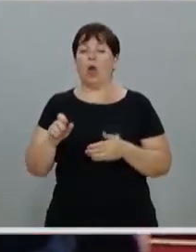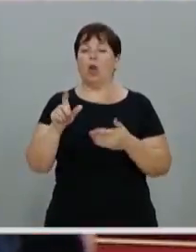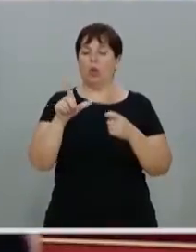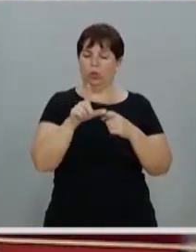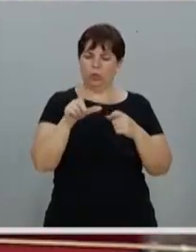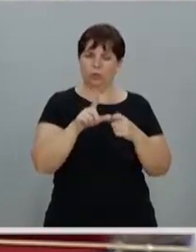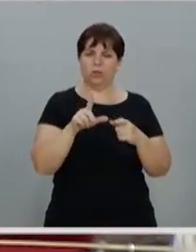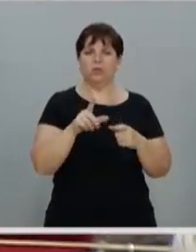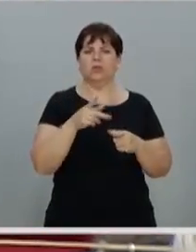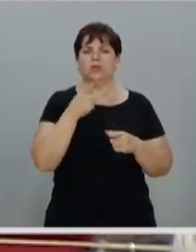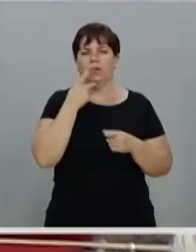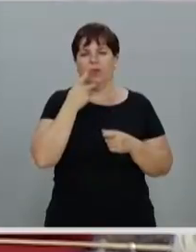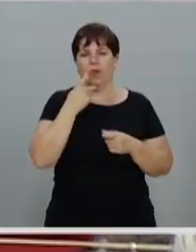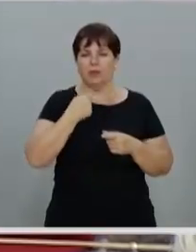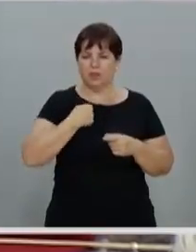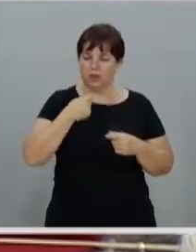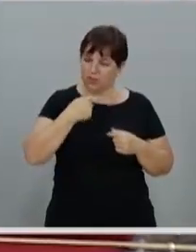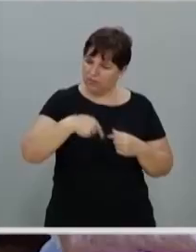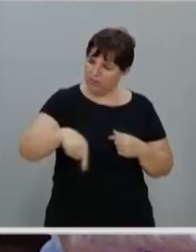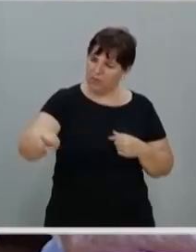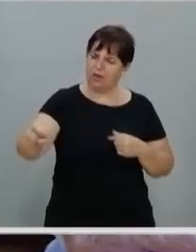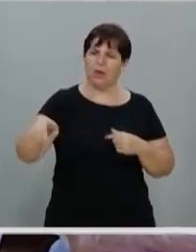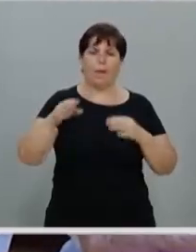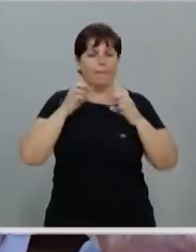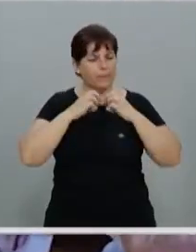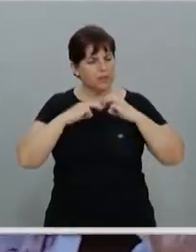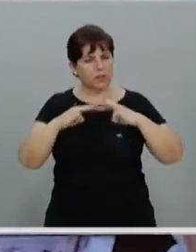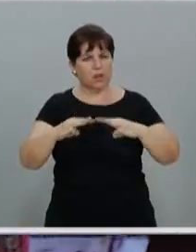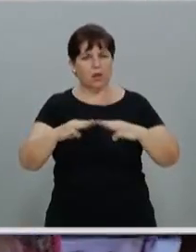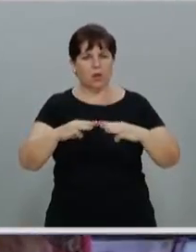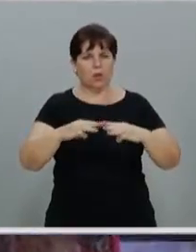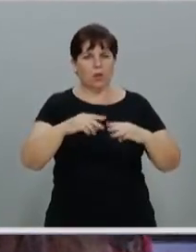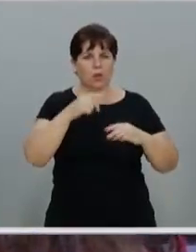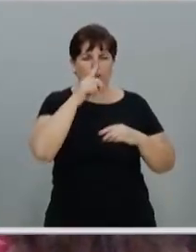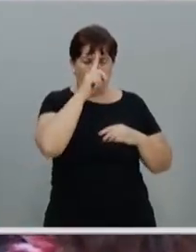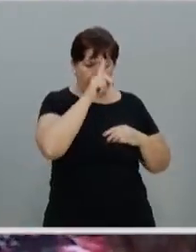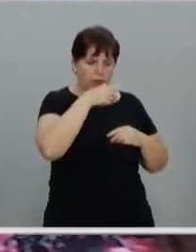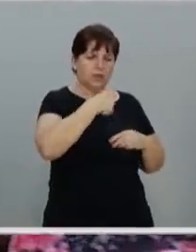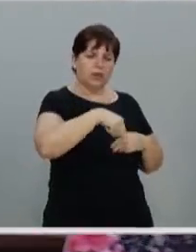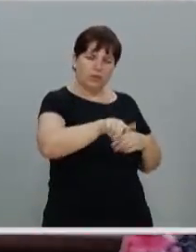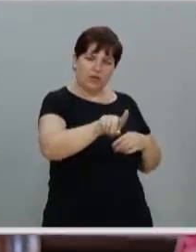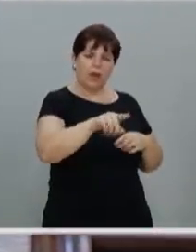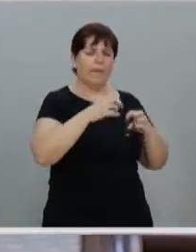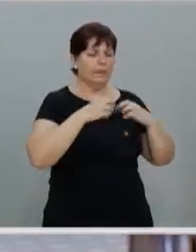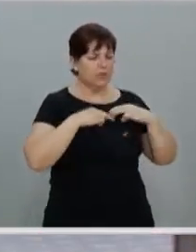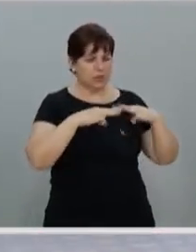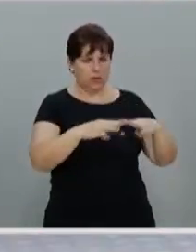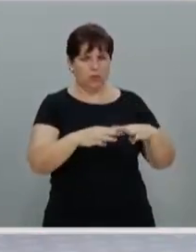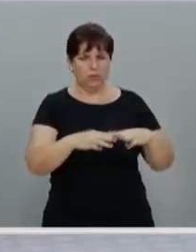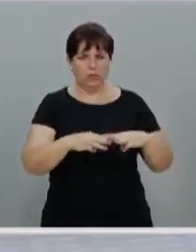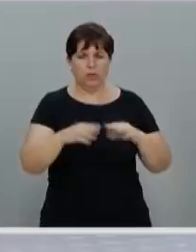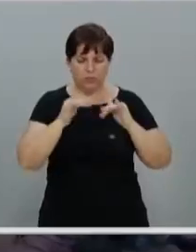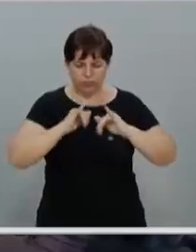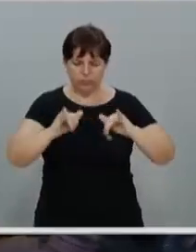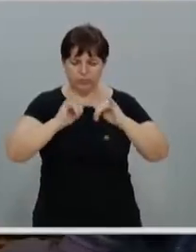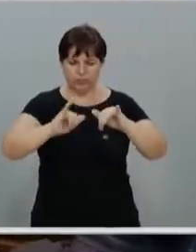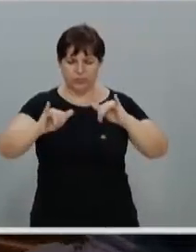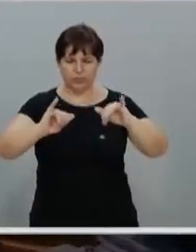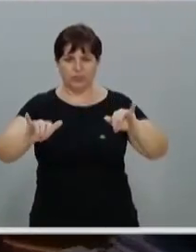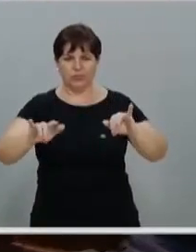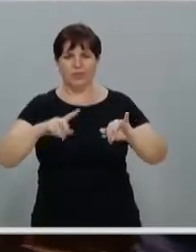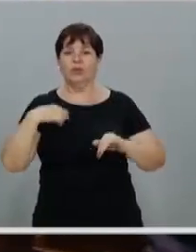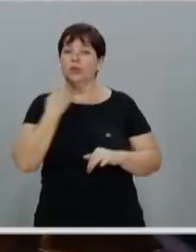envia em missão. Envia os discípulos. Envia hoje também cada um de nós que somos discípulos.